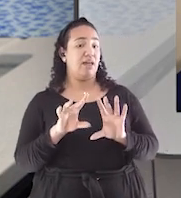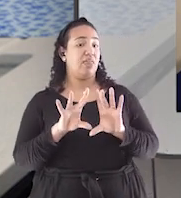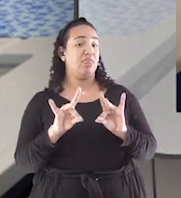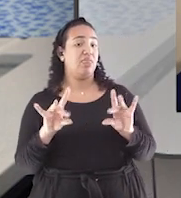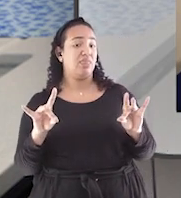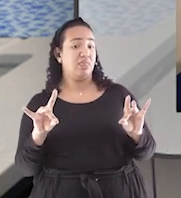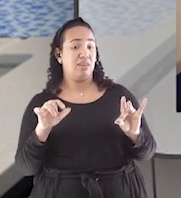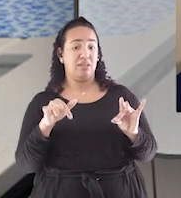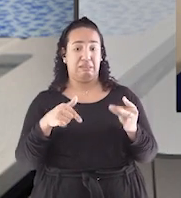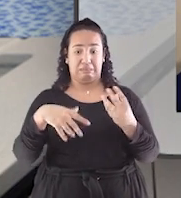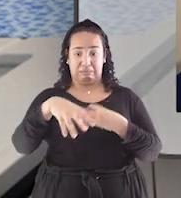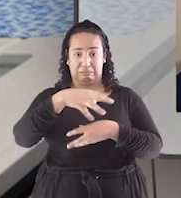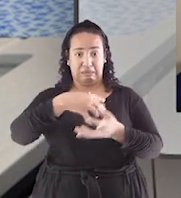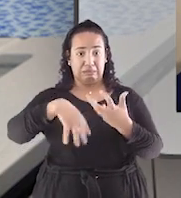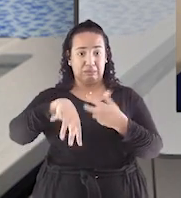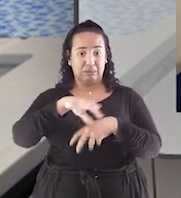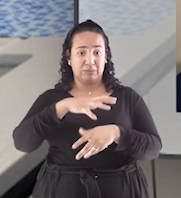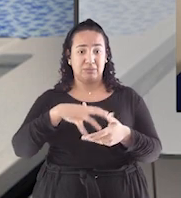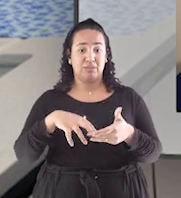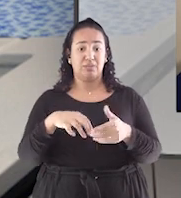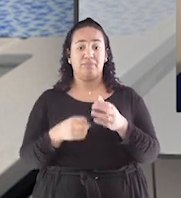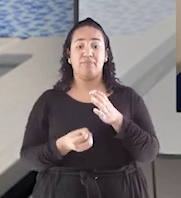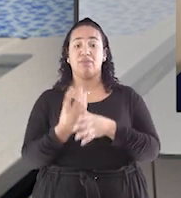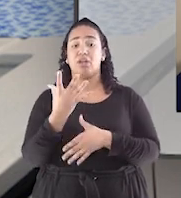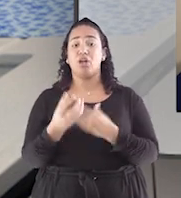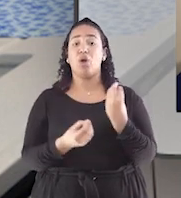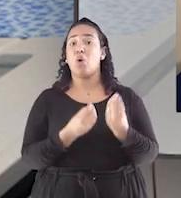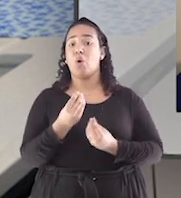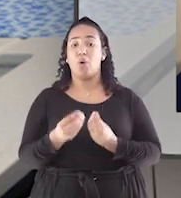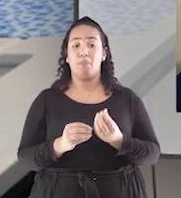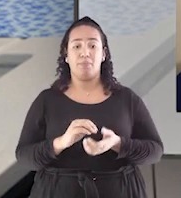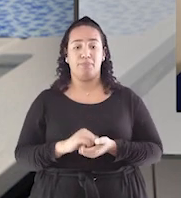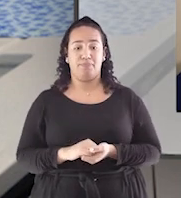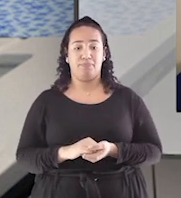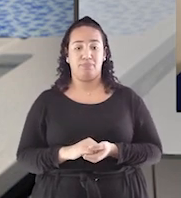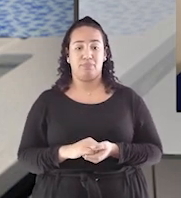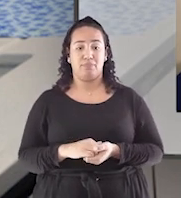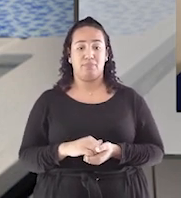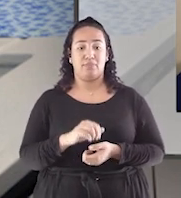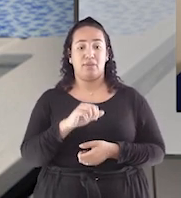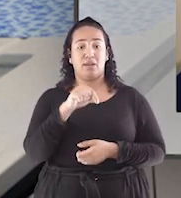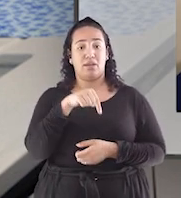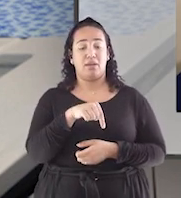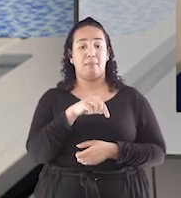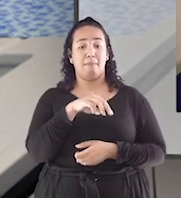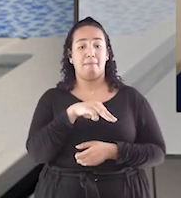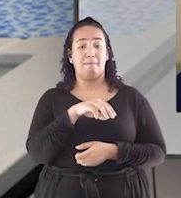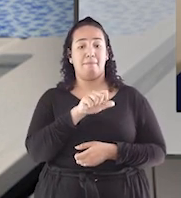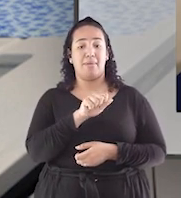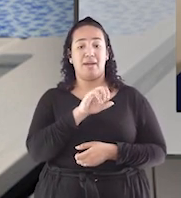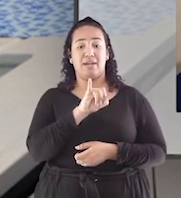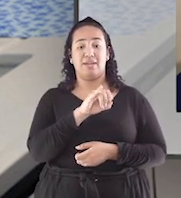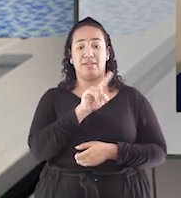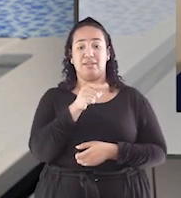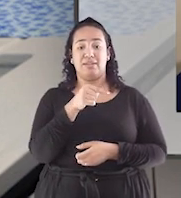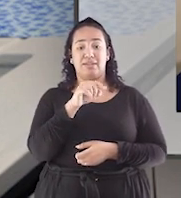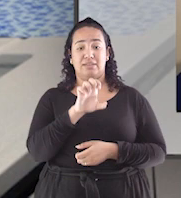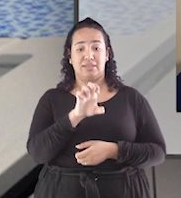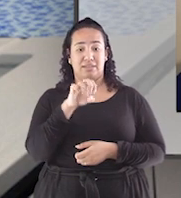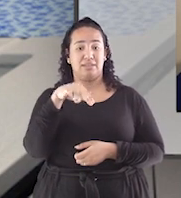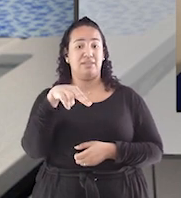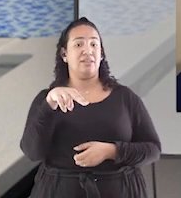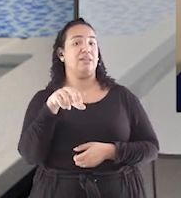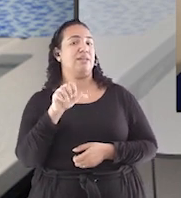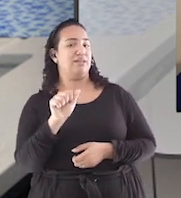Esse líquido e essa sujeira toda você faz com amido de milho, mais conhecido como maisena.